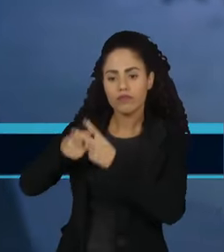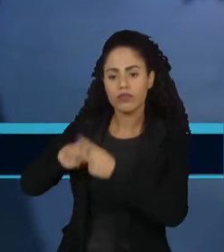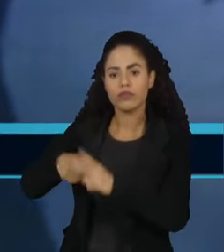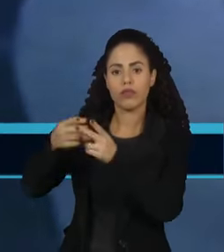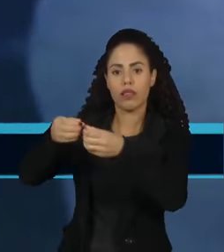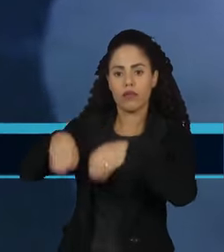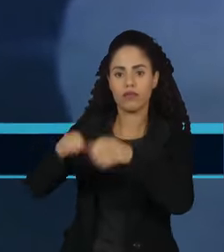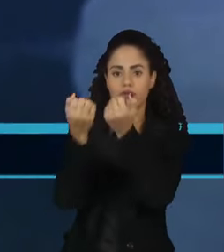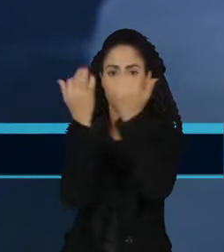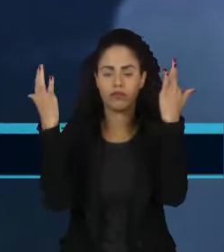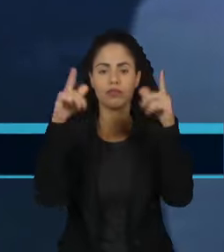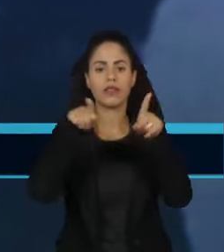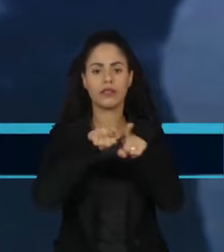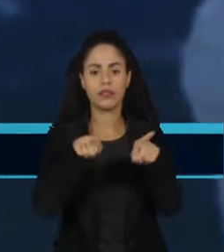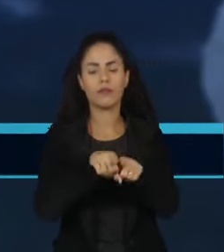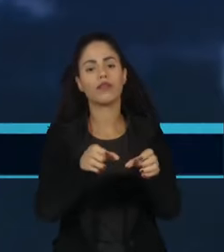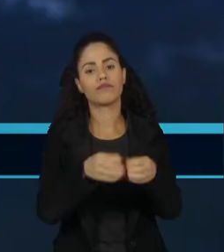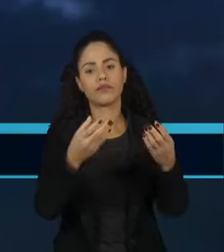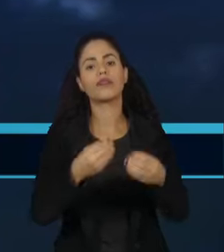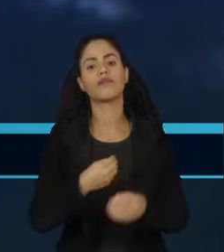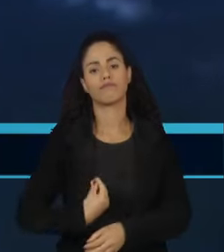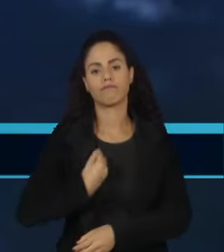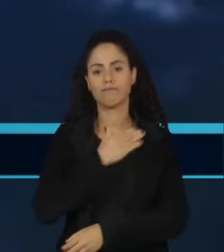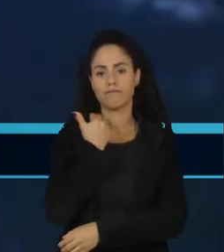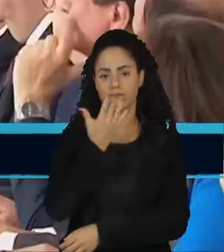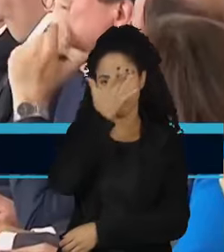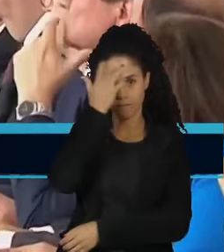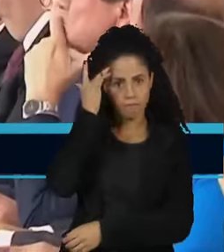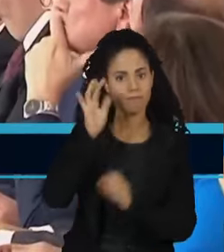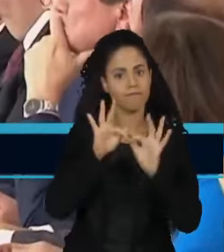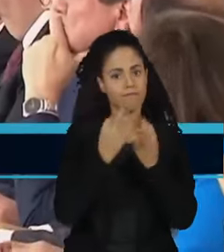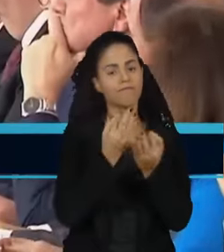ambientais e humanos do rompimento da barragem do Fundão.